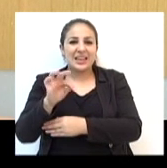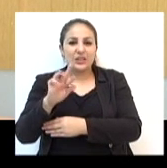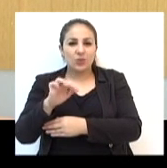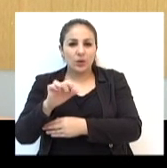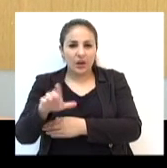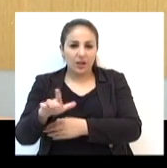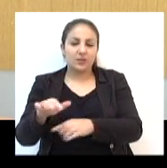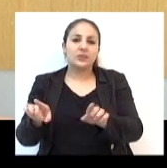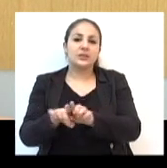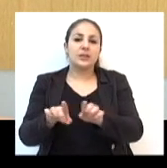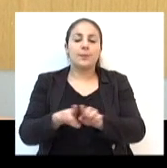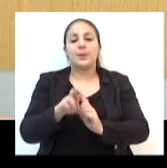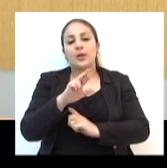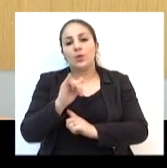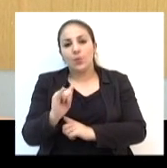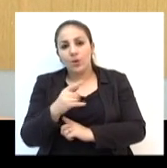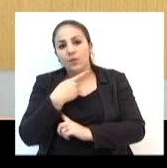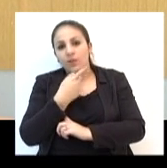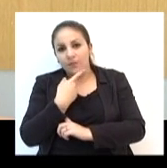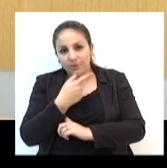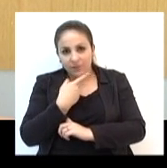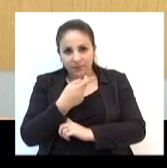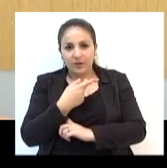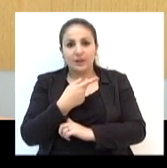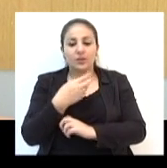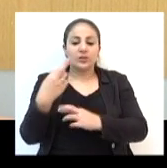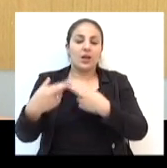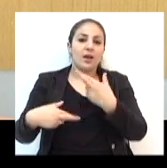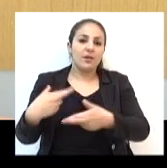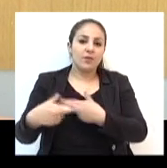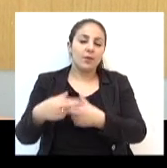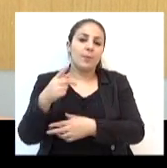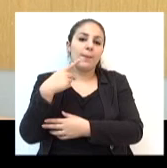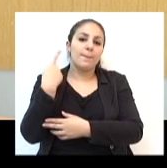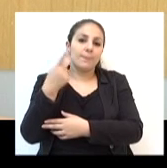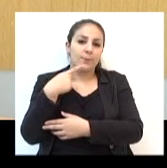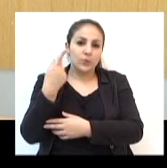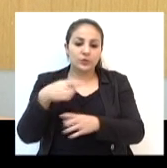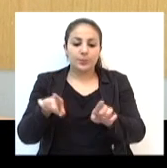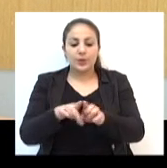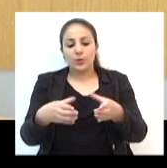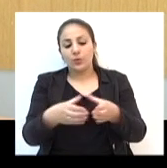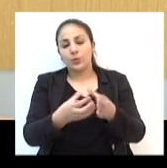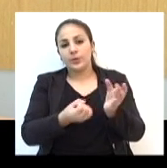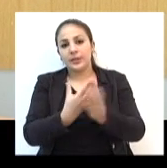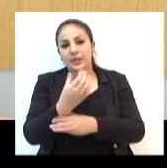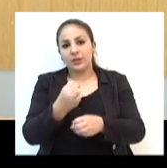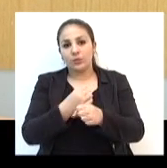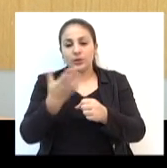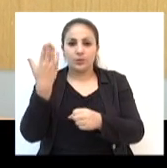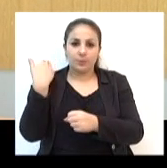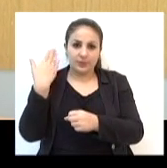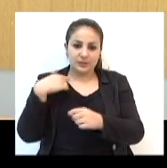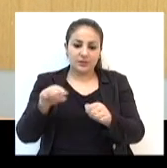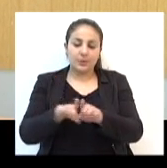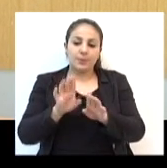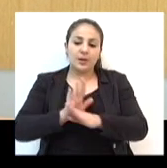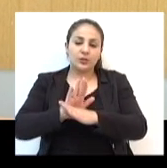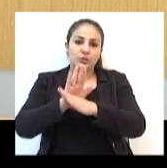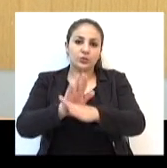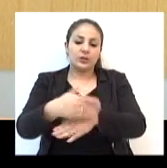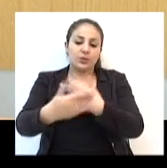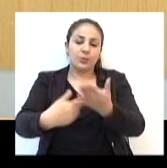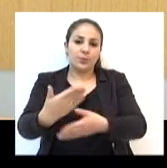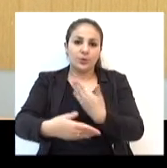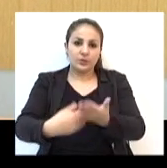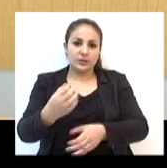promovidos pela Frente Parlamentar que trata da reforma política. O grupo foi criado no ano passado para contribuir